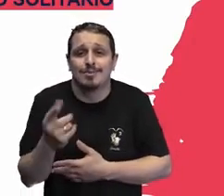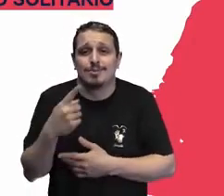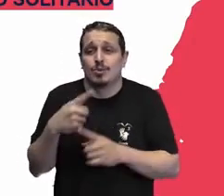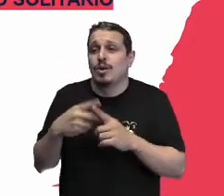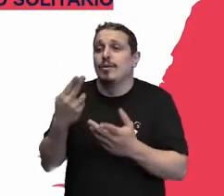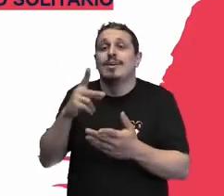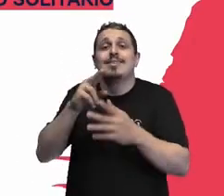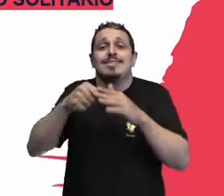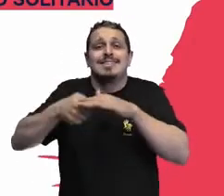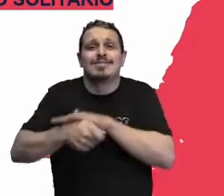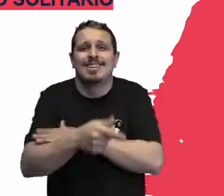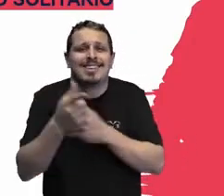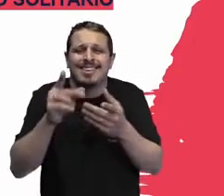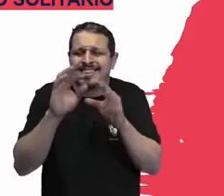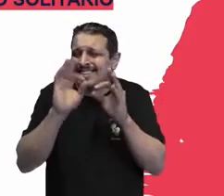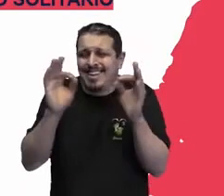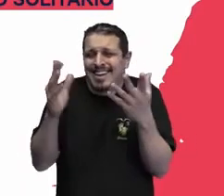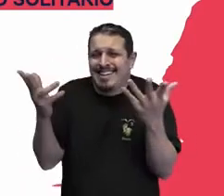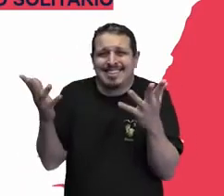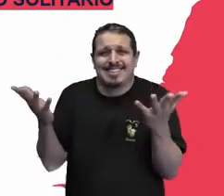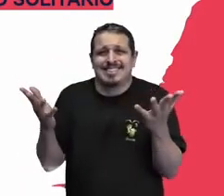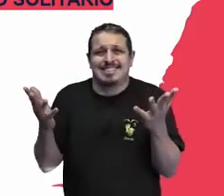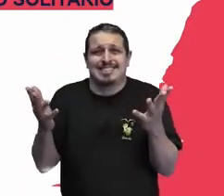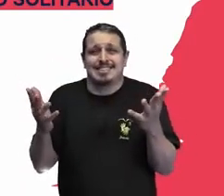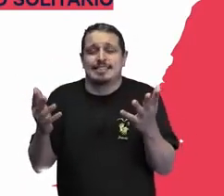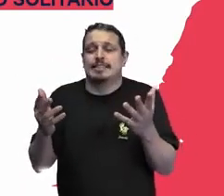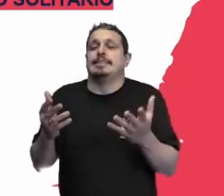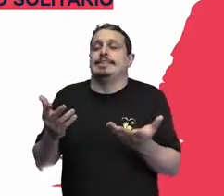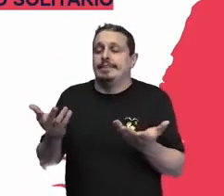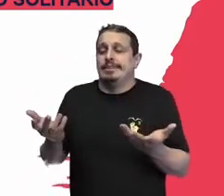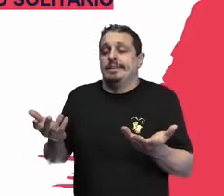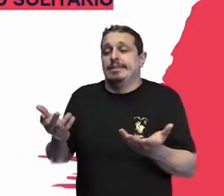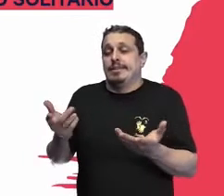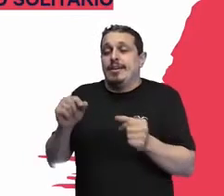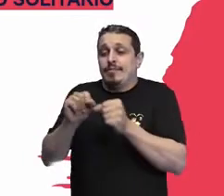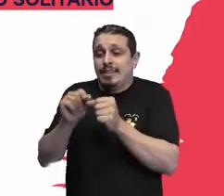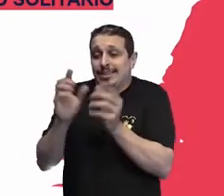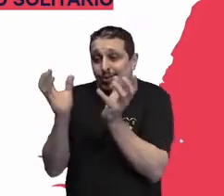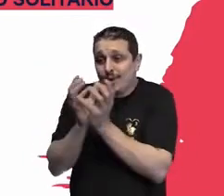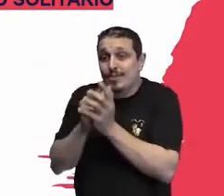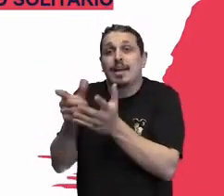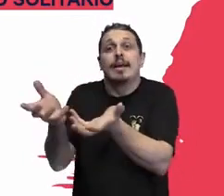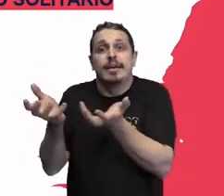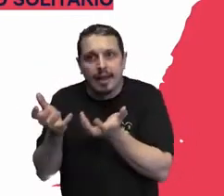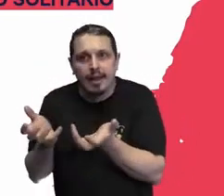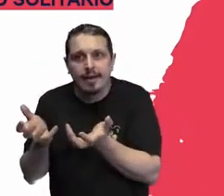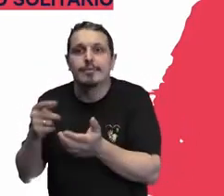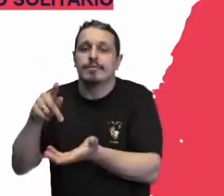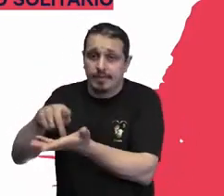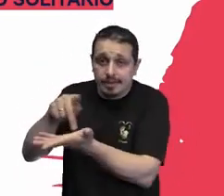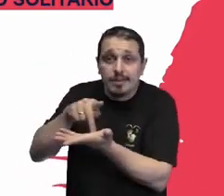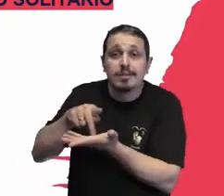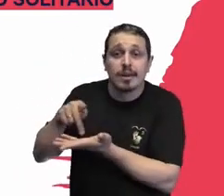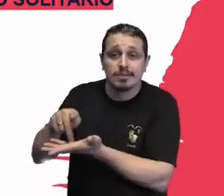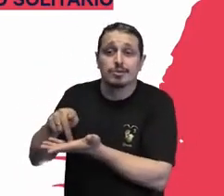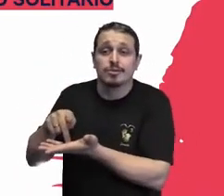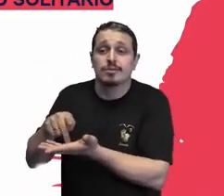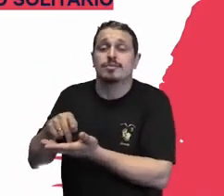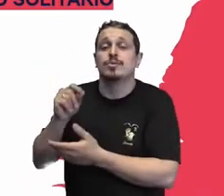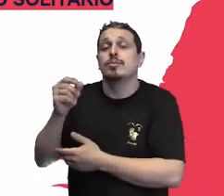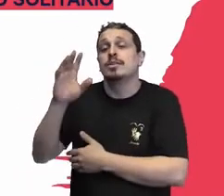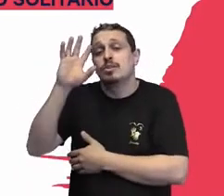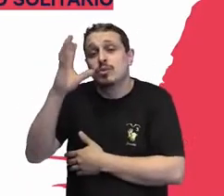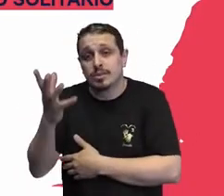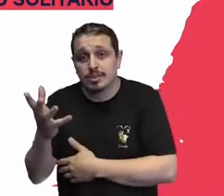Tem nada. Mas tem uma galera querendo. E é real. A gente não está inventando um produto. E sabe o que aconteceu? Pode